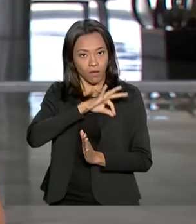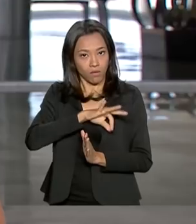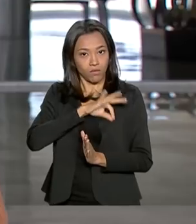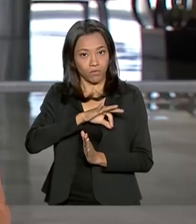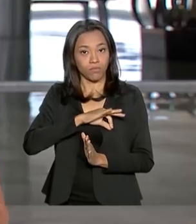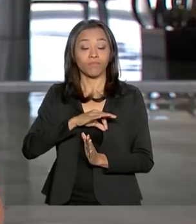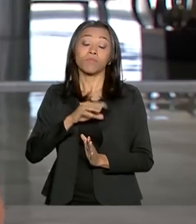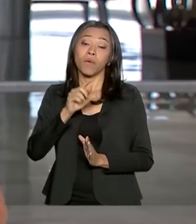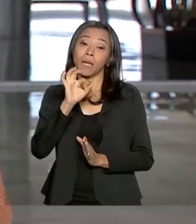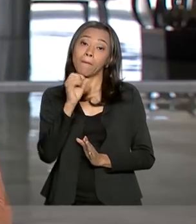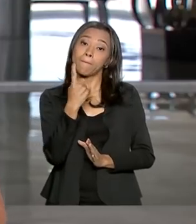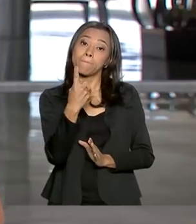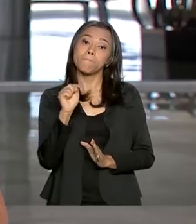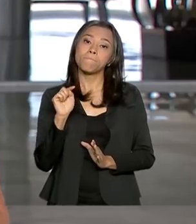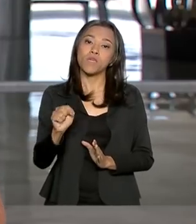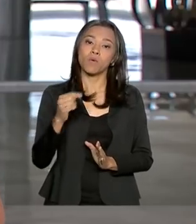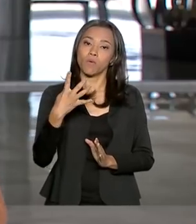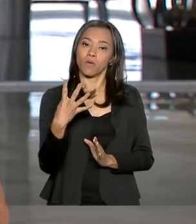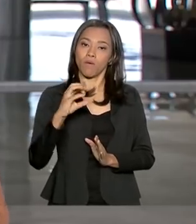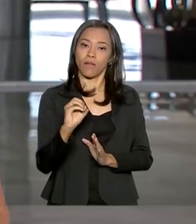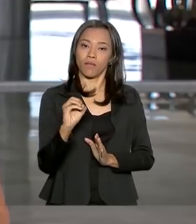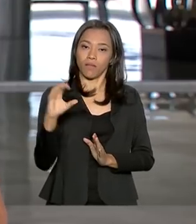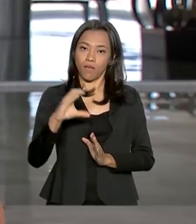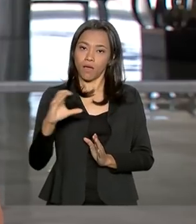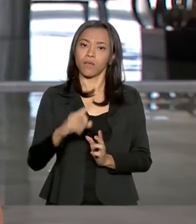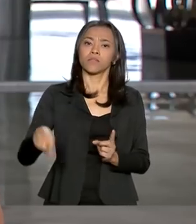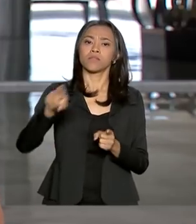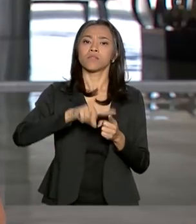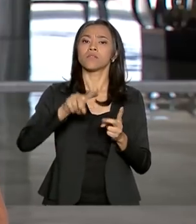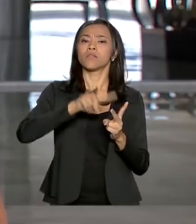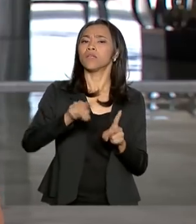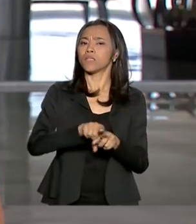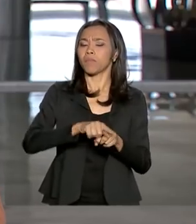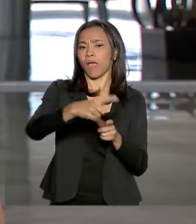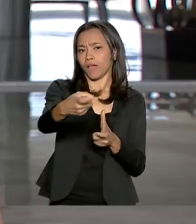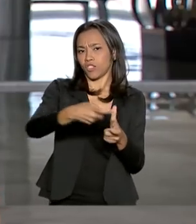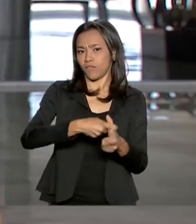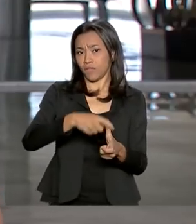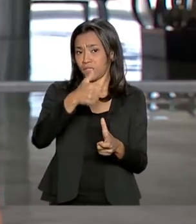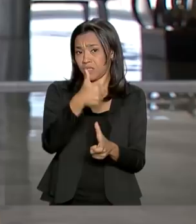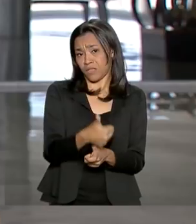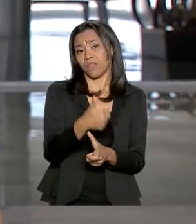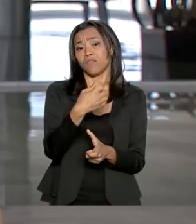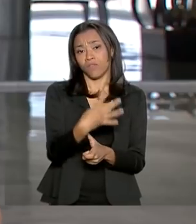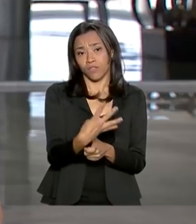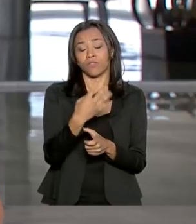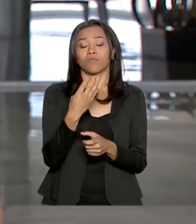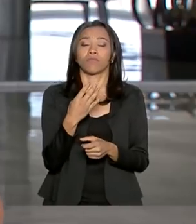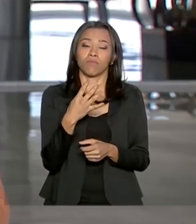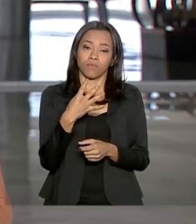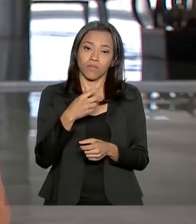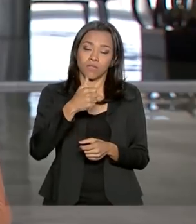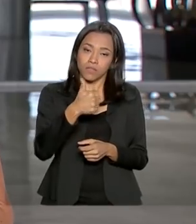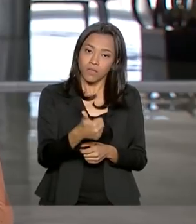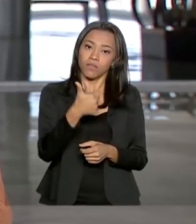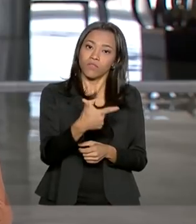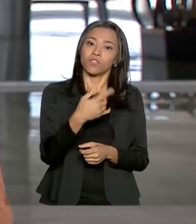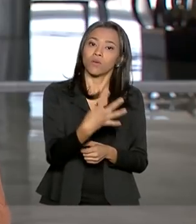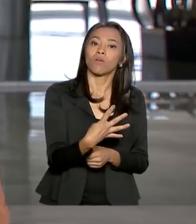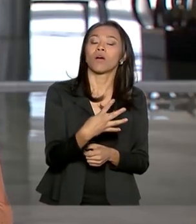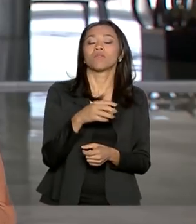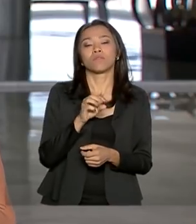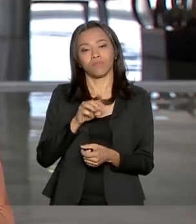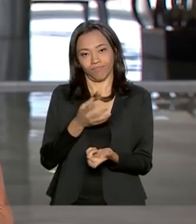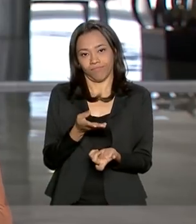,00 e também o déficit nas contas públicas de R 124 bilhões. Um outro tema que deve fazer